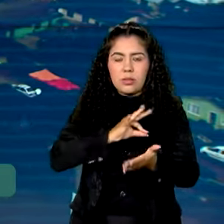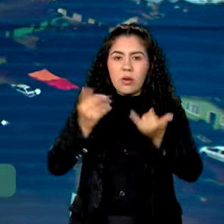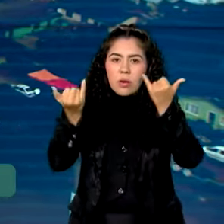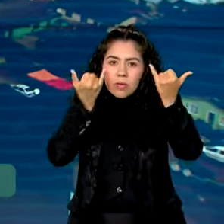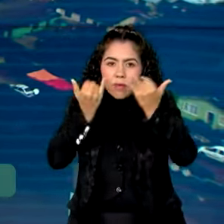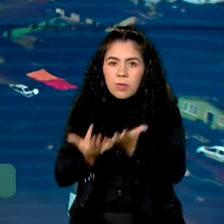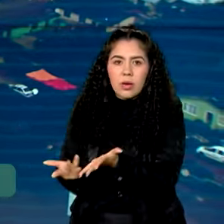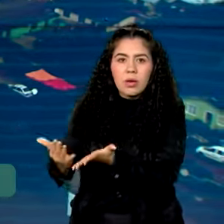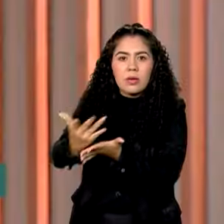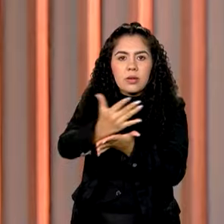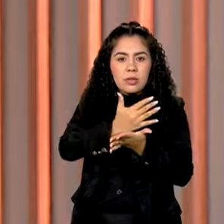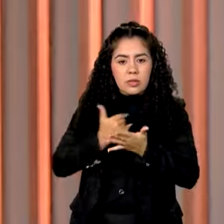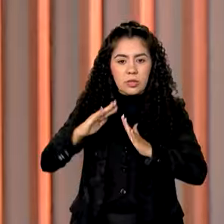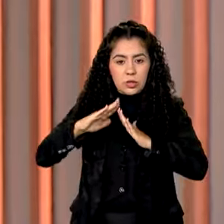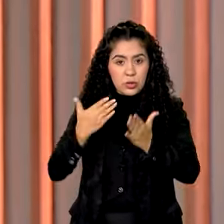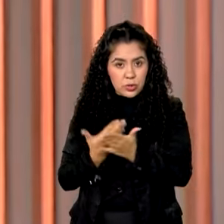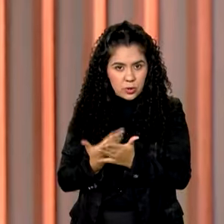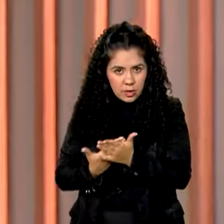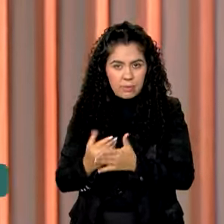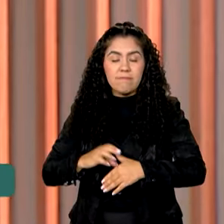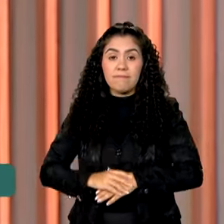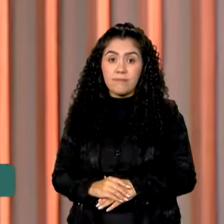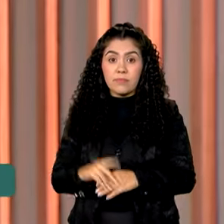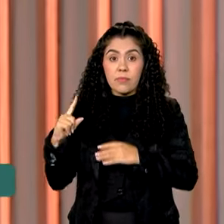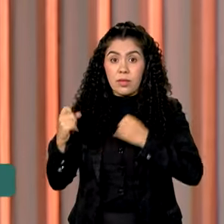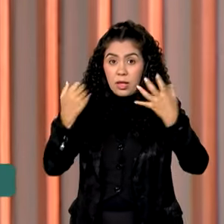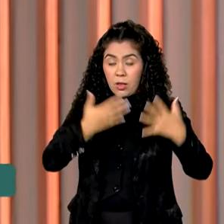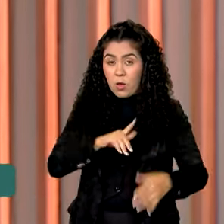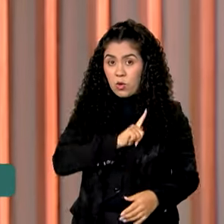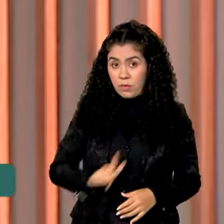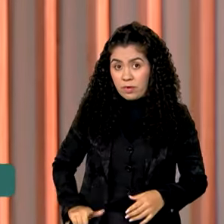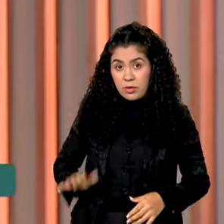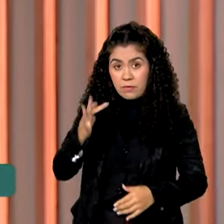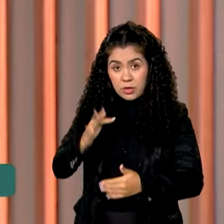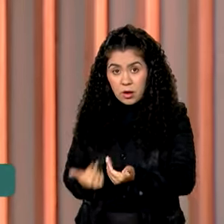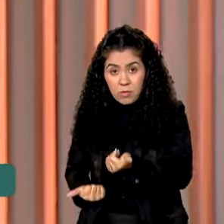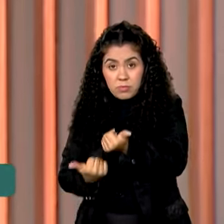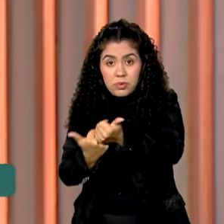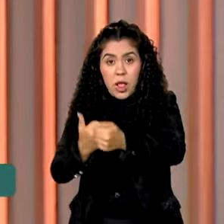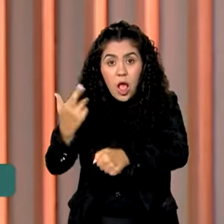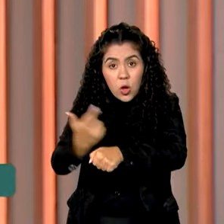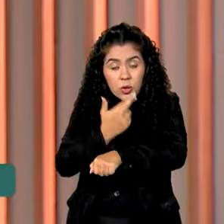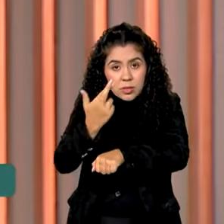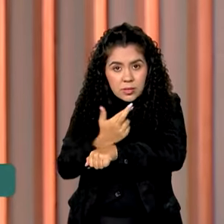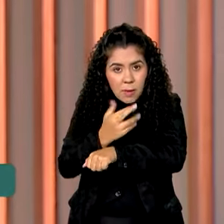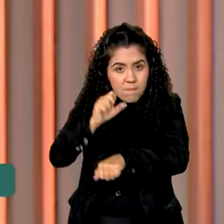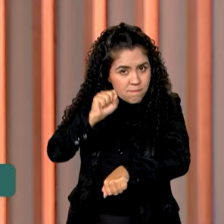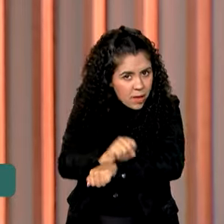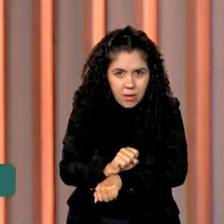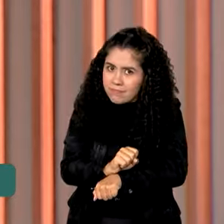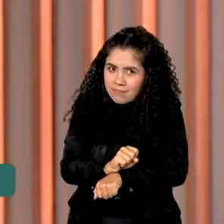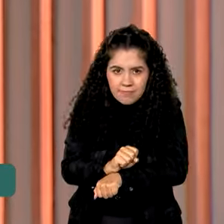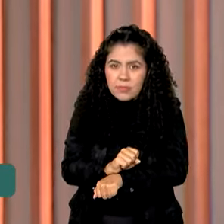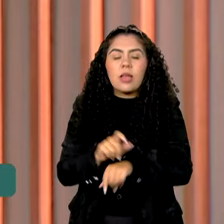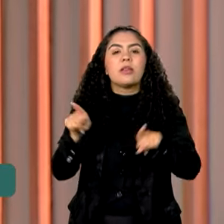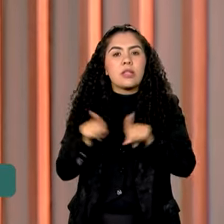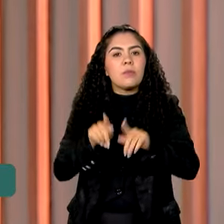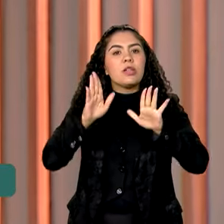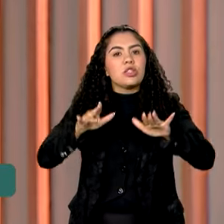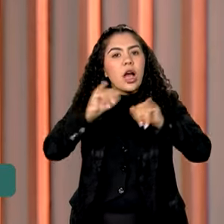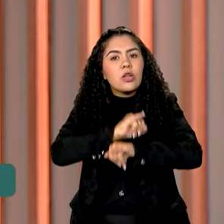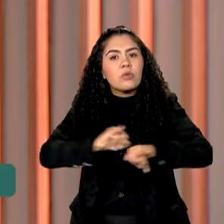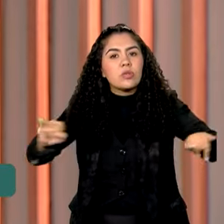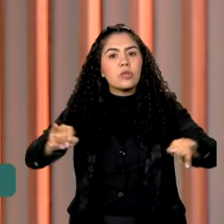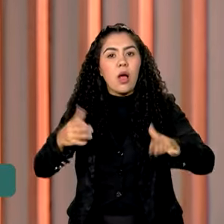censo escolar. E o apoio federal para a reconstrução do Rio Grande do Sul não para. Foi anunciada a antecipação do